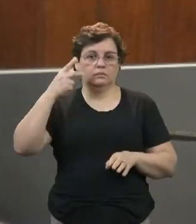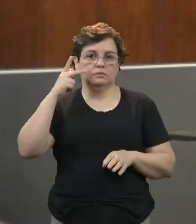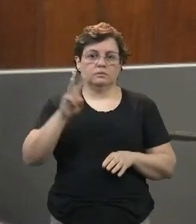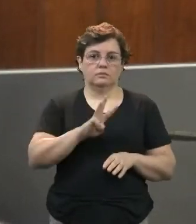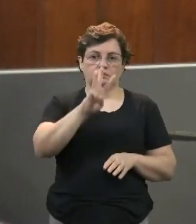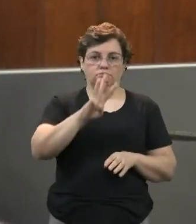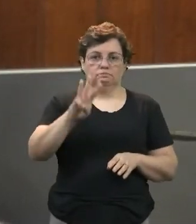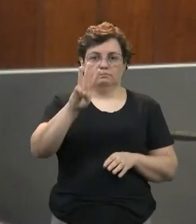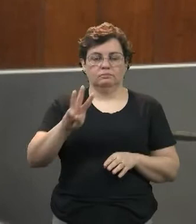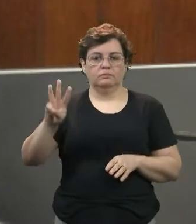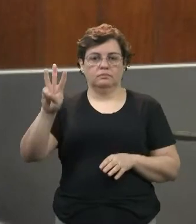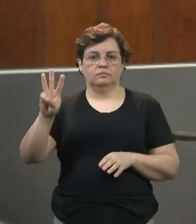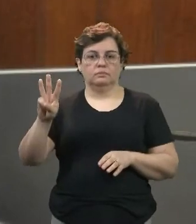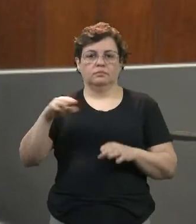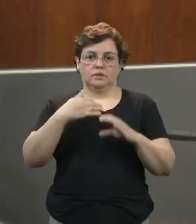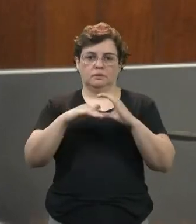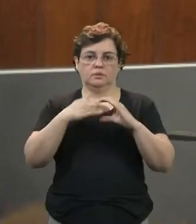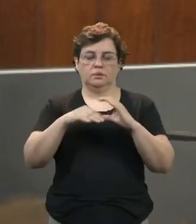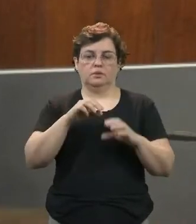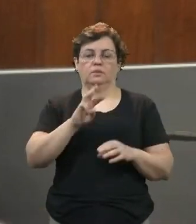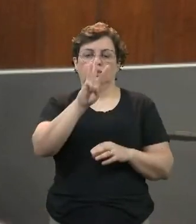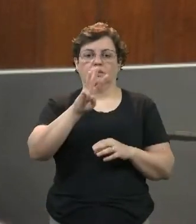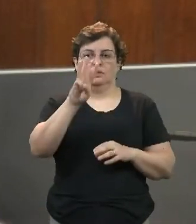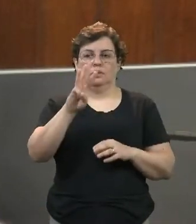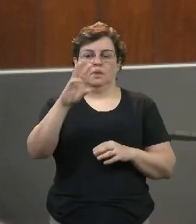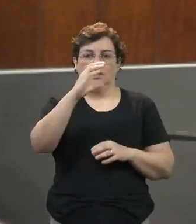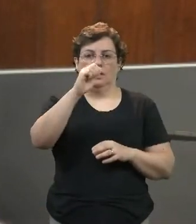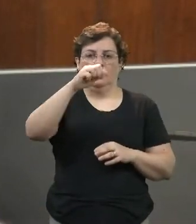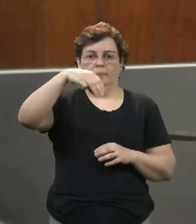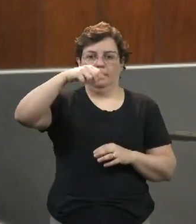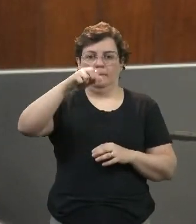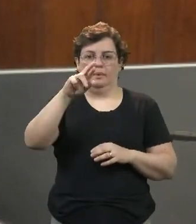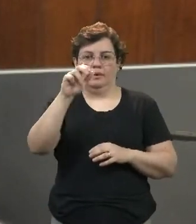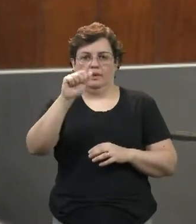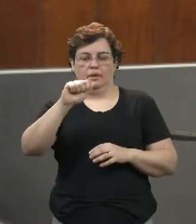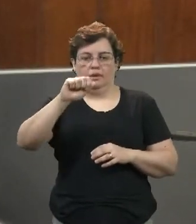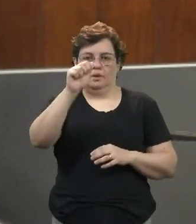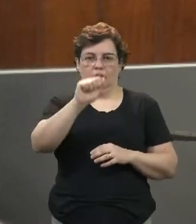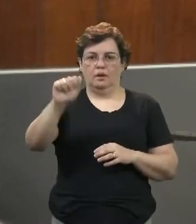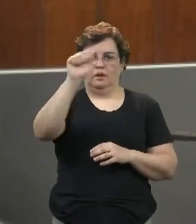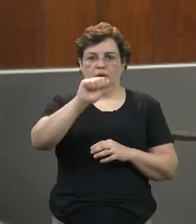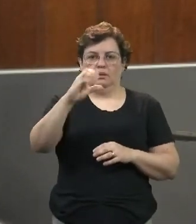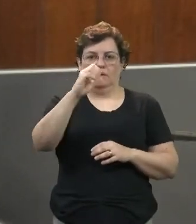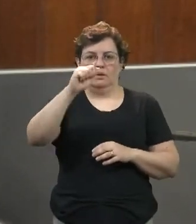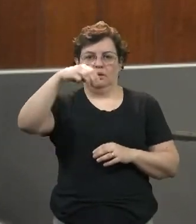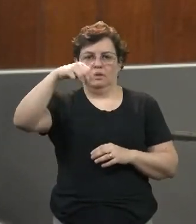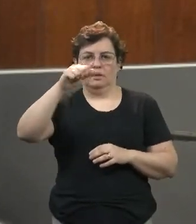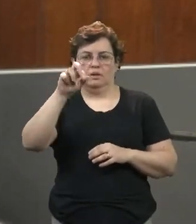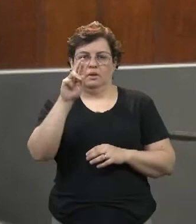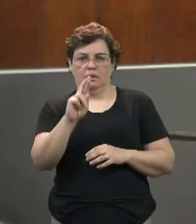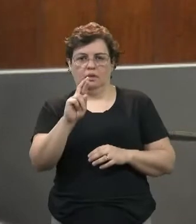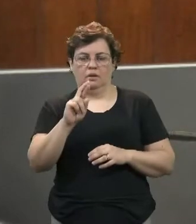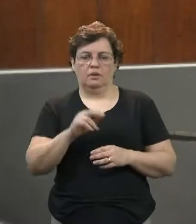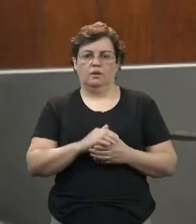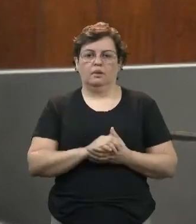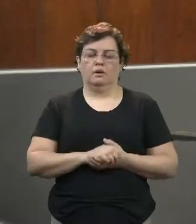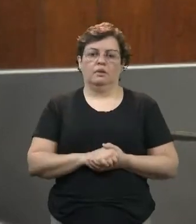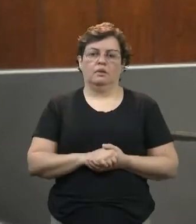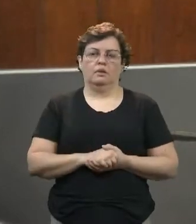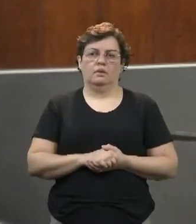através do e-mail camara.camar.sp.gov.br.